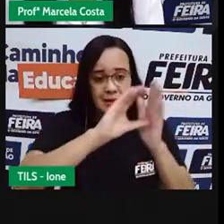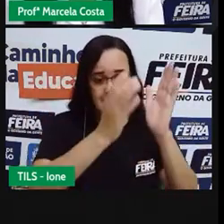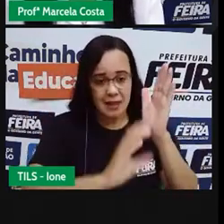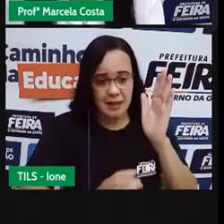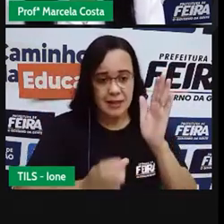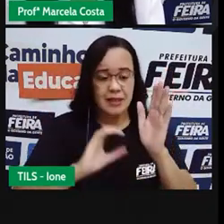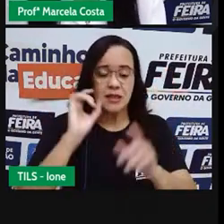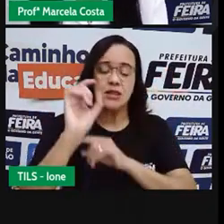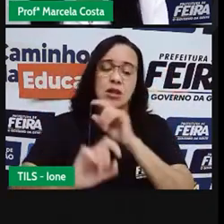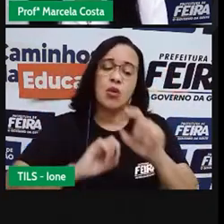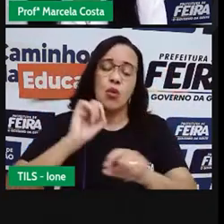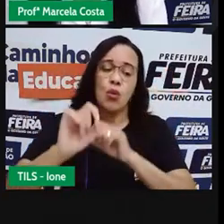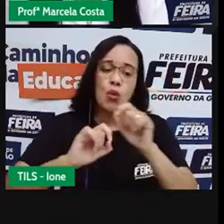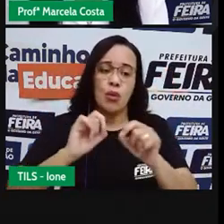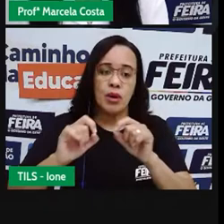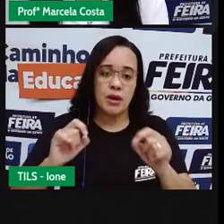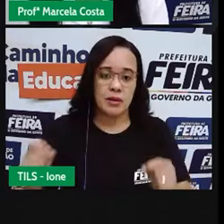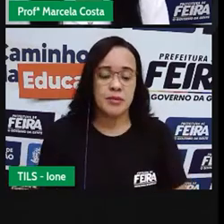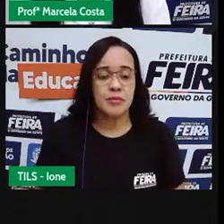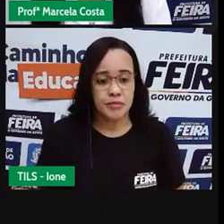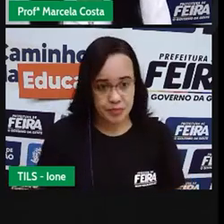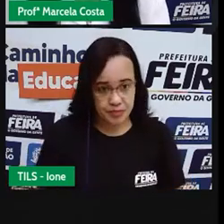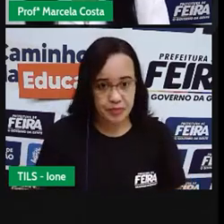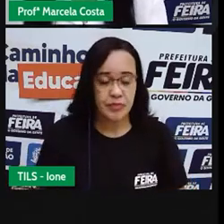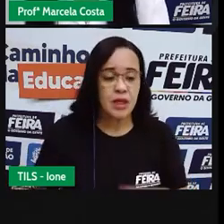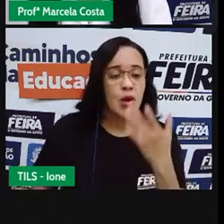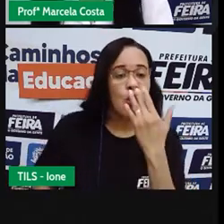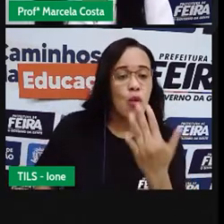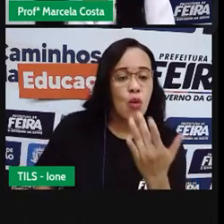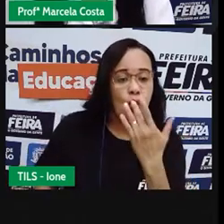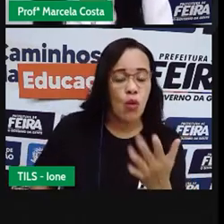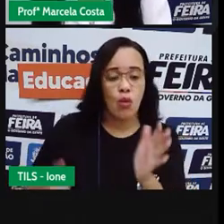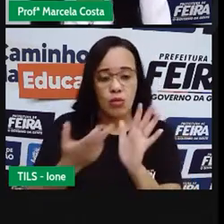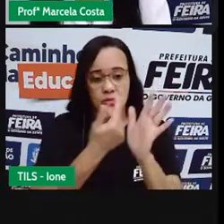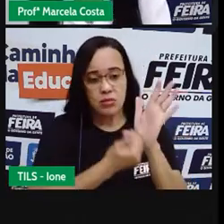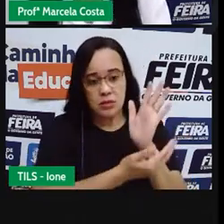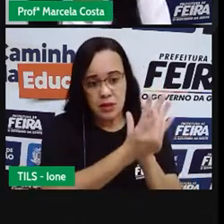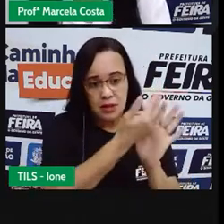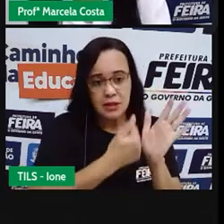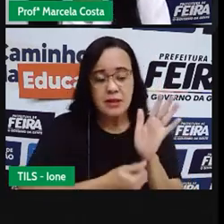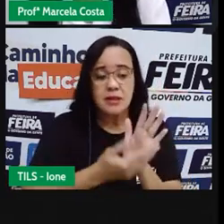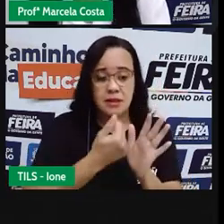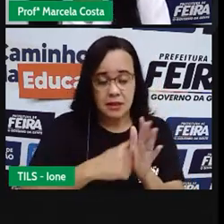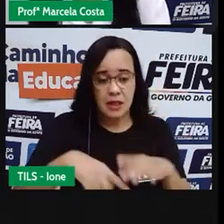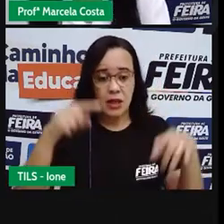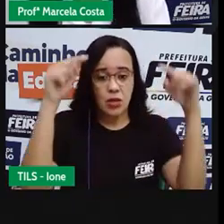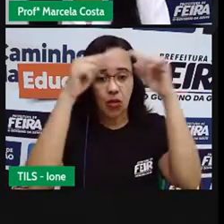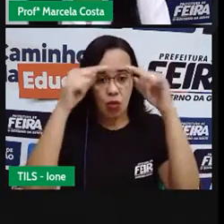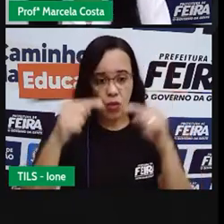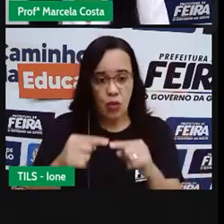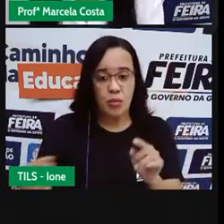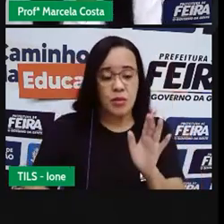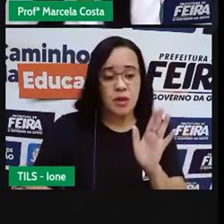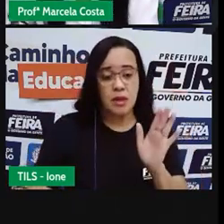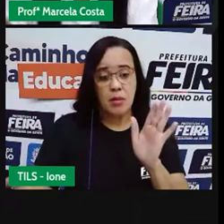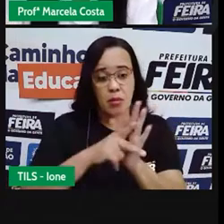Que a gente pode colocar Como a cor, o formato Dão identidade pra um objeto Tá?